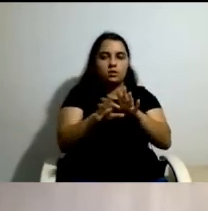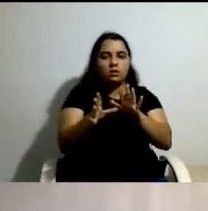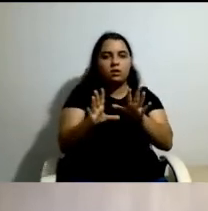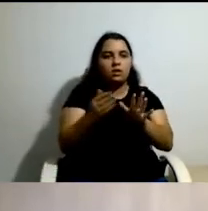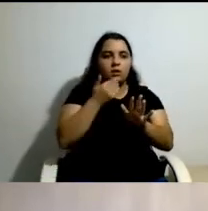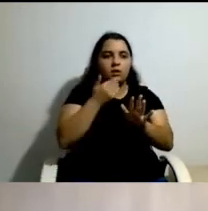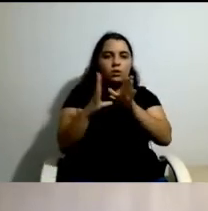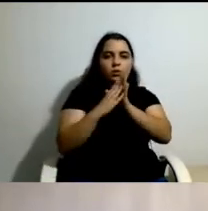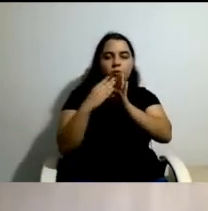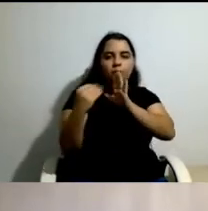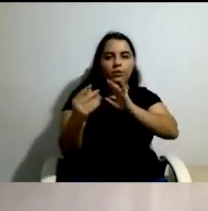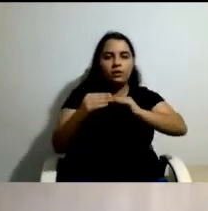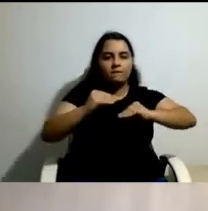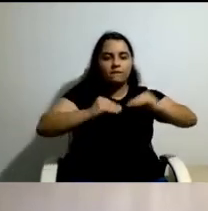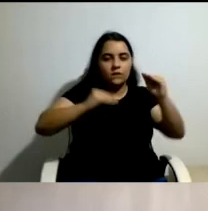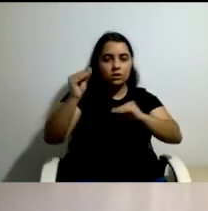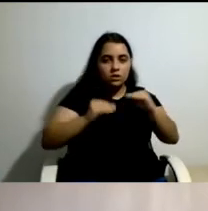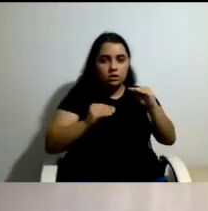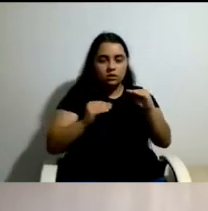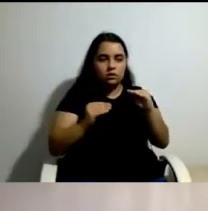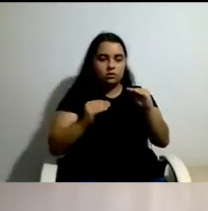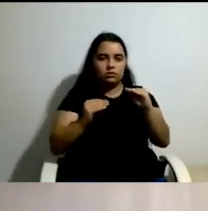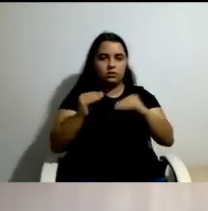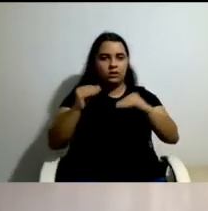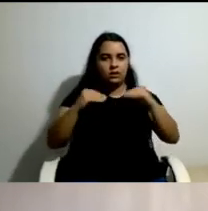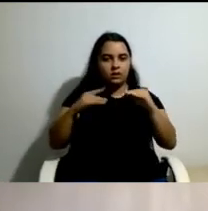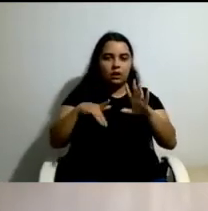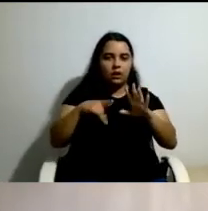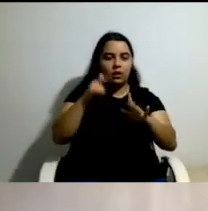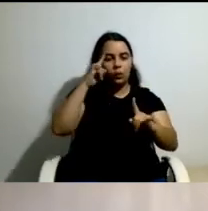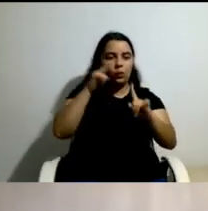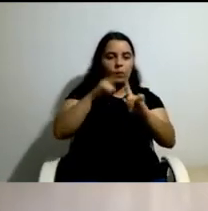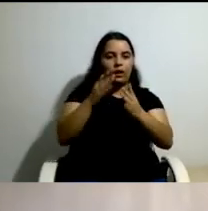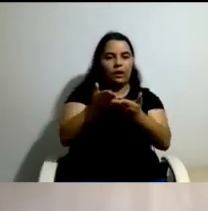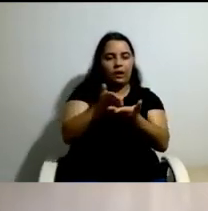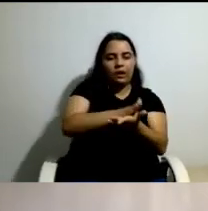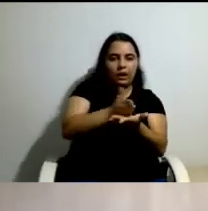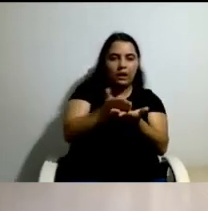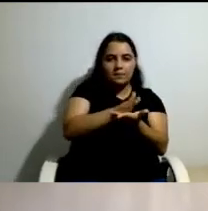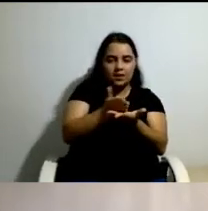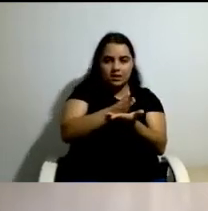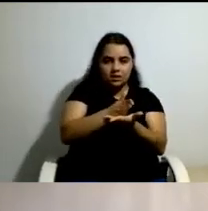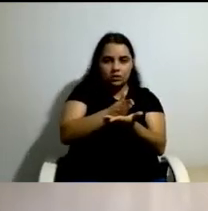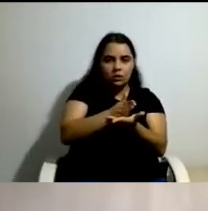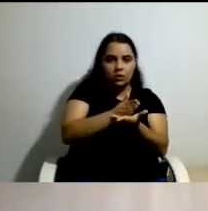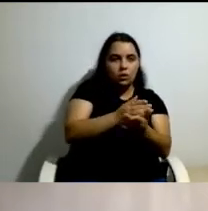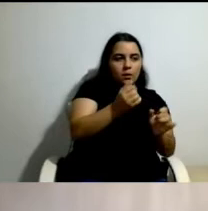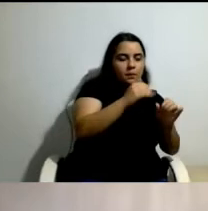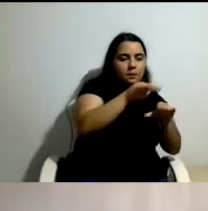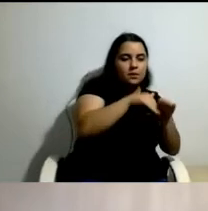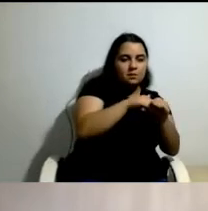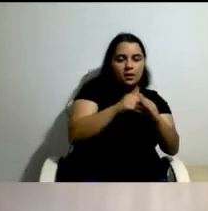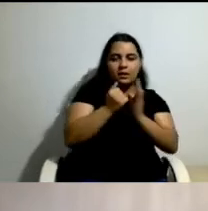que o papel, assume um papel mediador, facilitador, entre as participantes, as assistentes e as pessoas